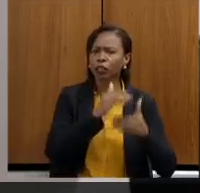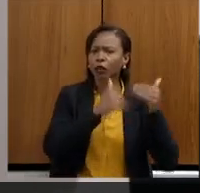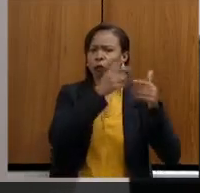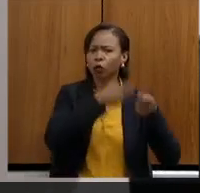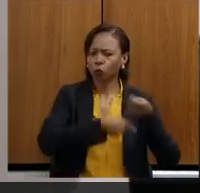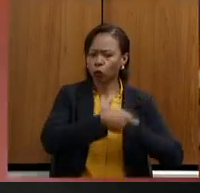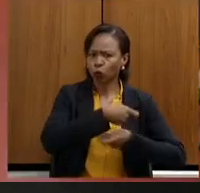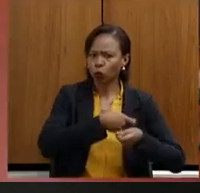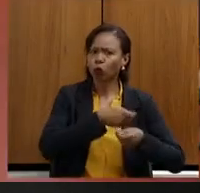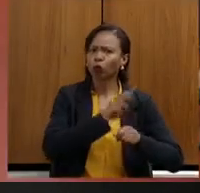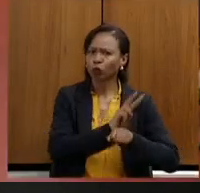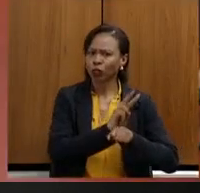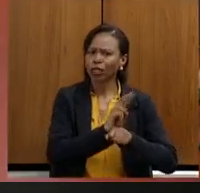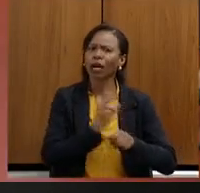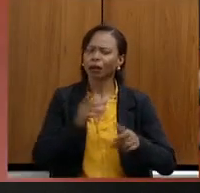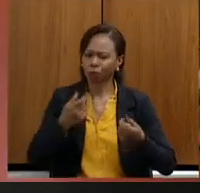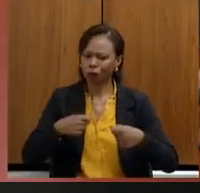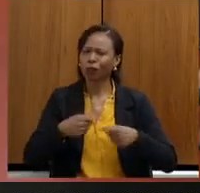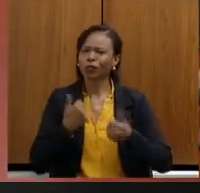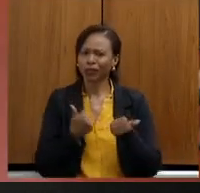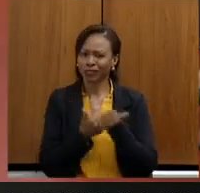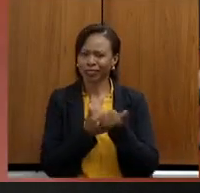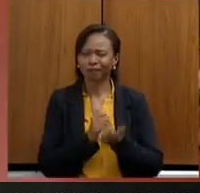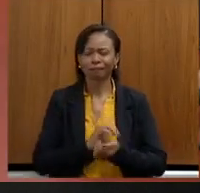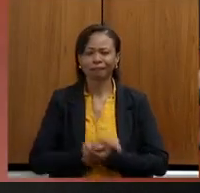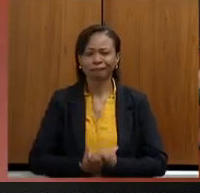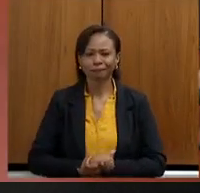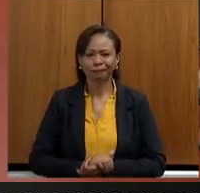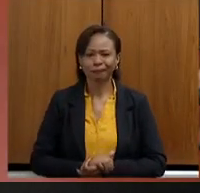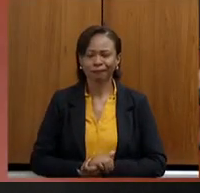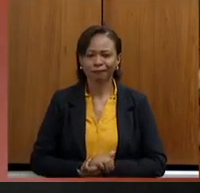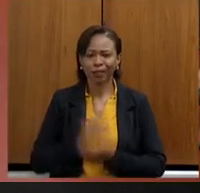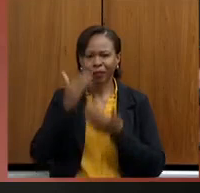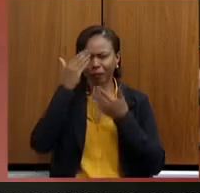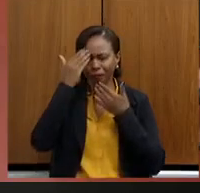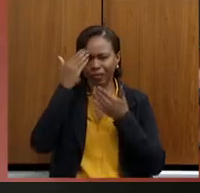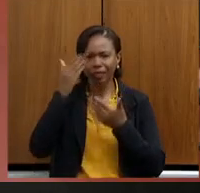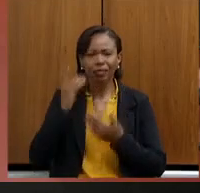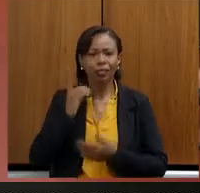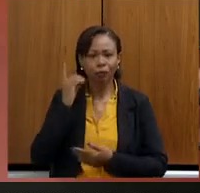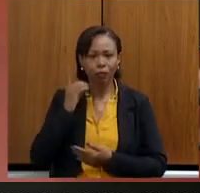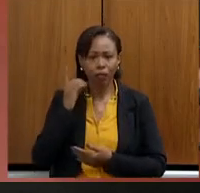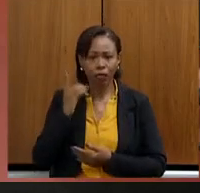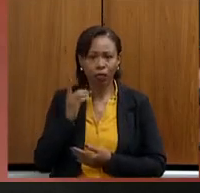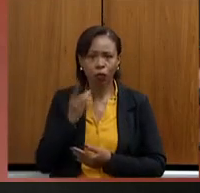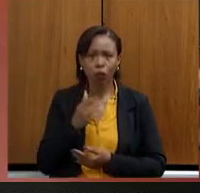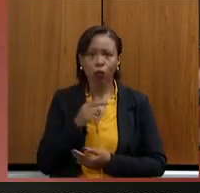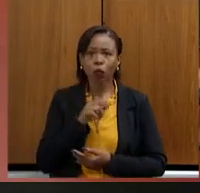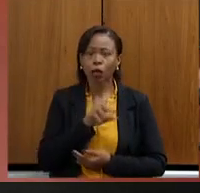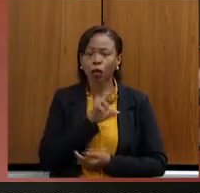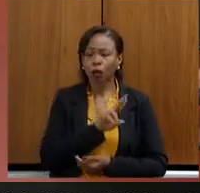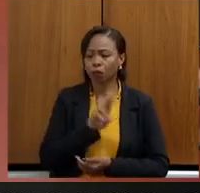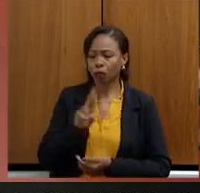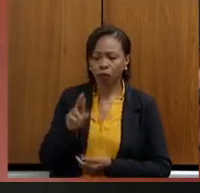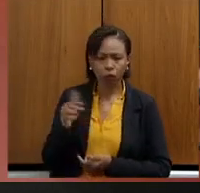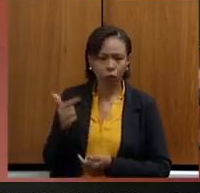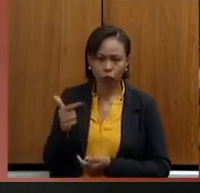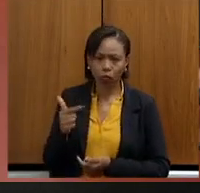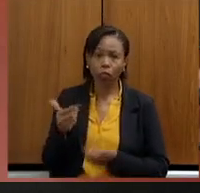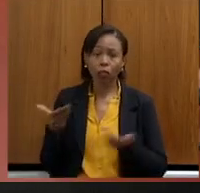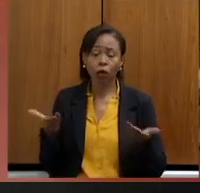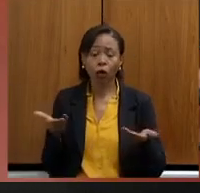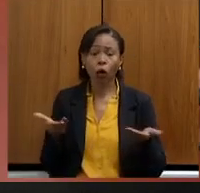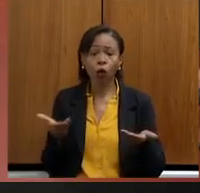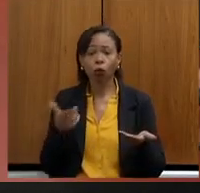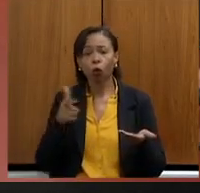sustentável. Muito obrigado. Obrigado, presidente. Muito obrigado, deputado Roberto Andrade. Como não houve interpelação pela secretária, eu passo a palavra